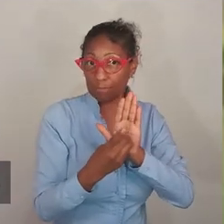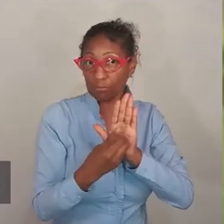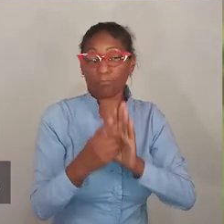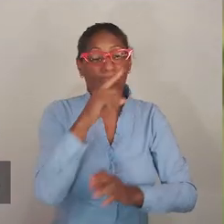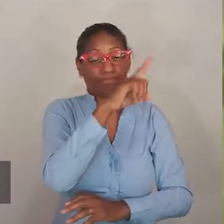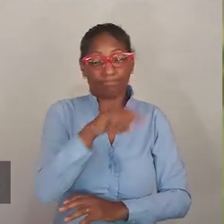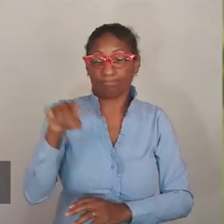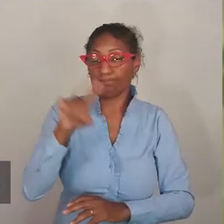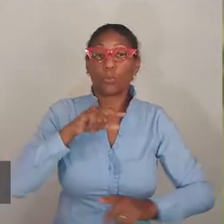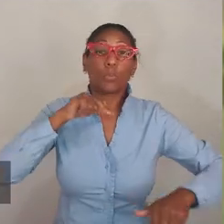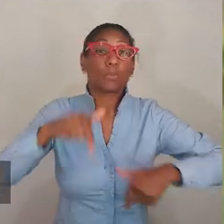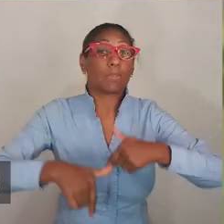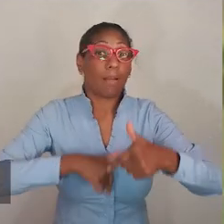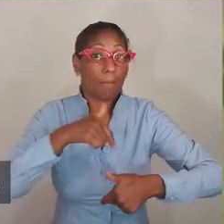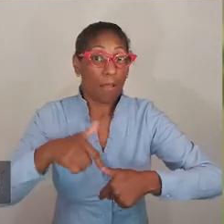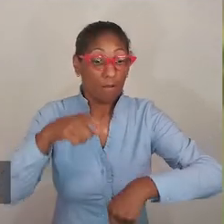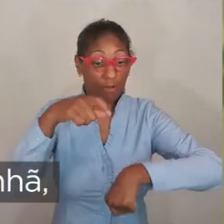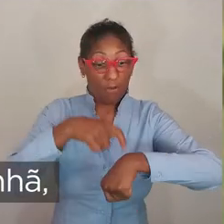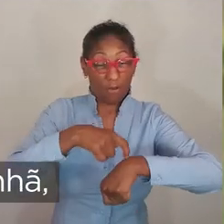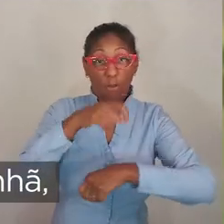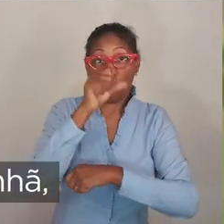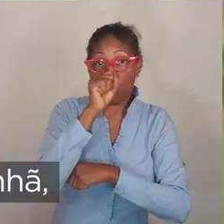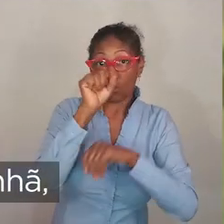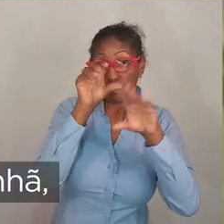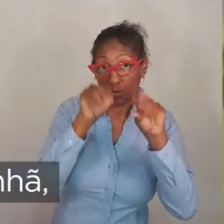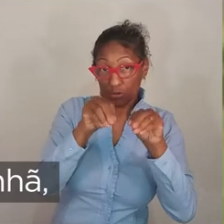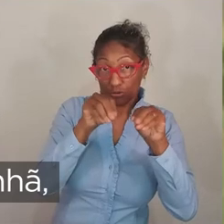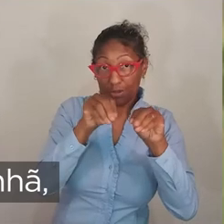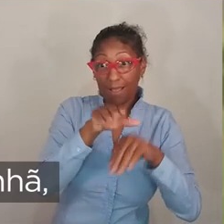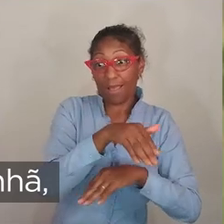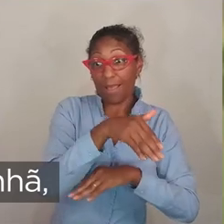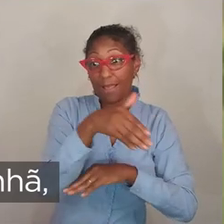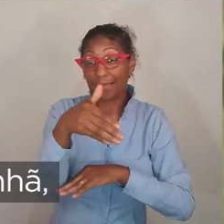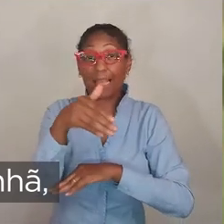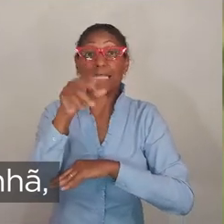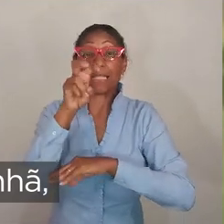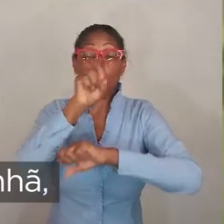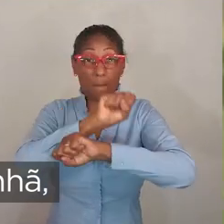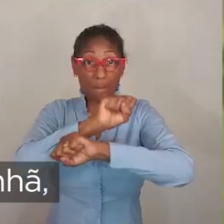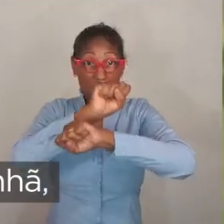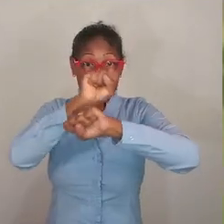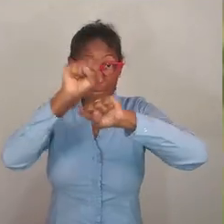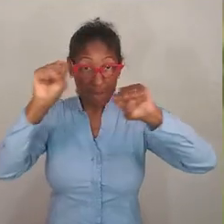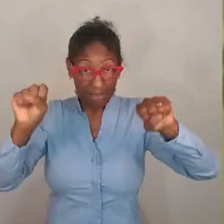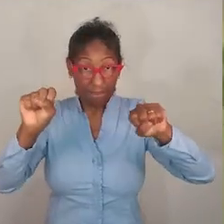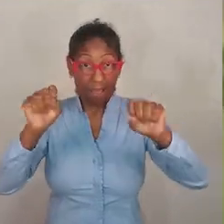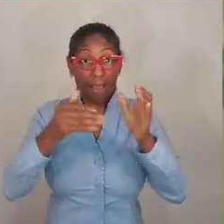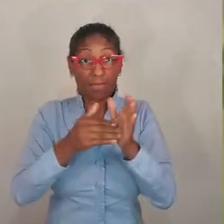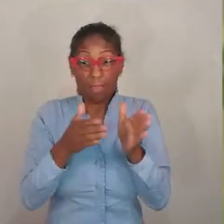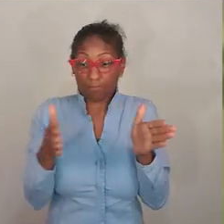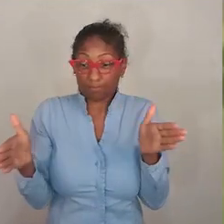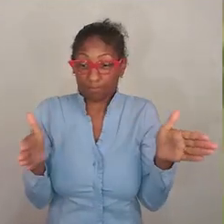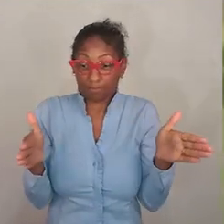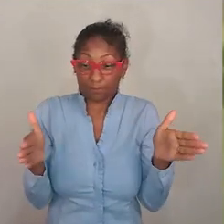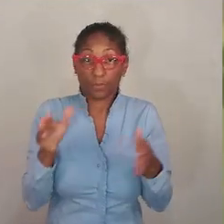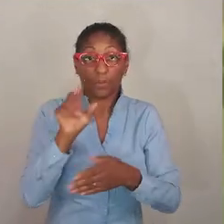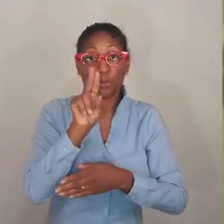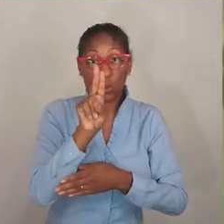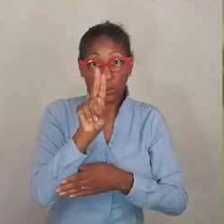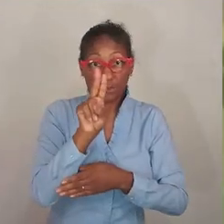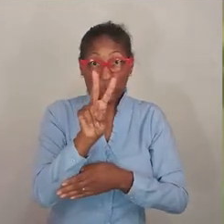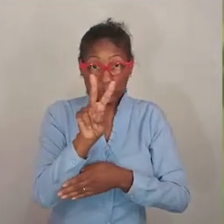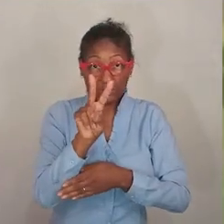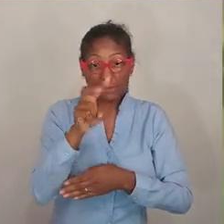decreto da suspensão geral de atividades entre as 8 horas da noite e as 5 horas da manhã, até o dia 2 de março.